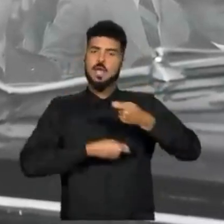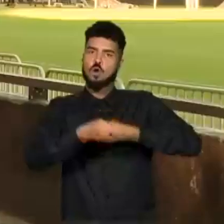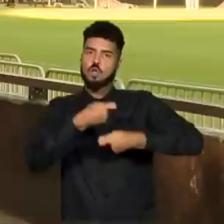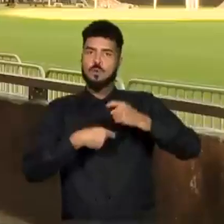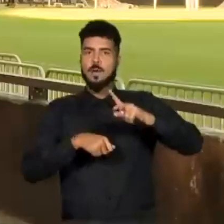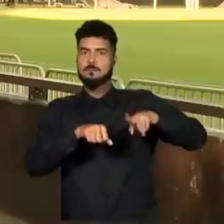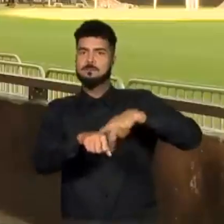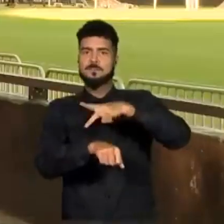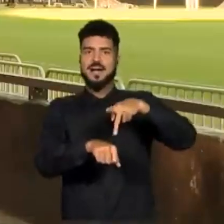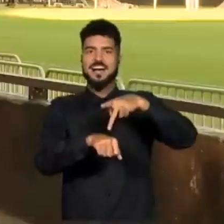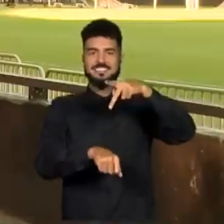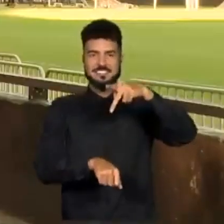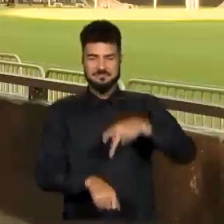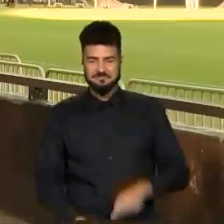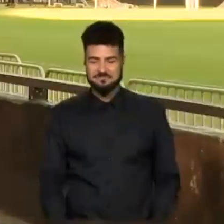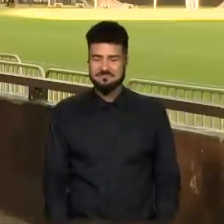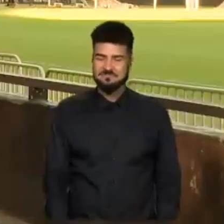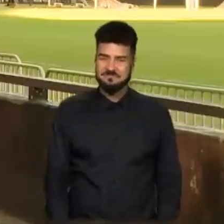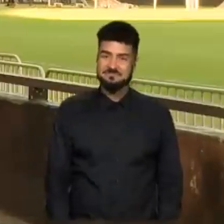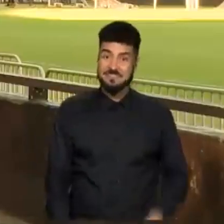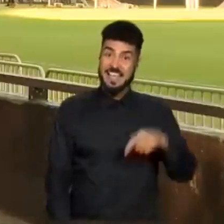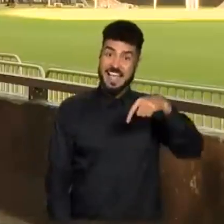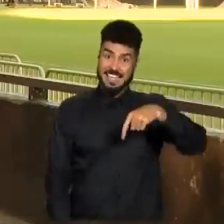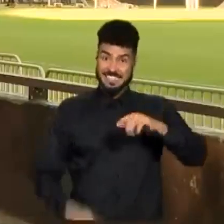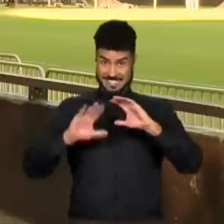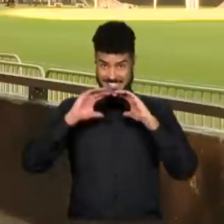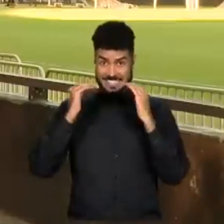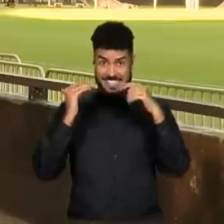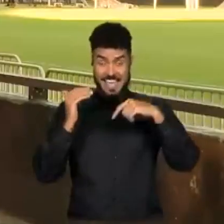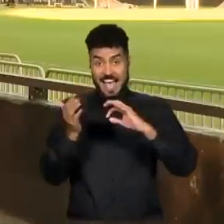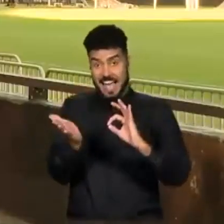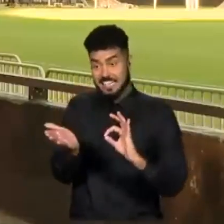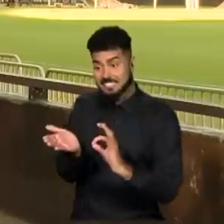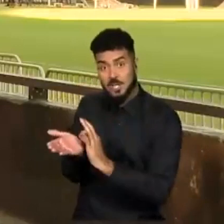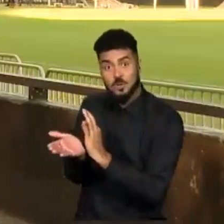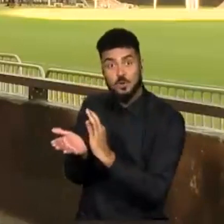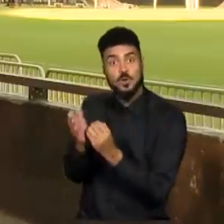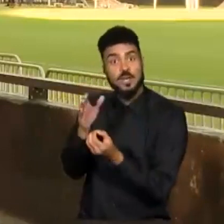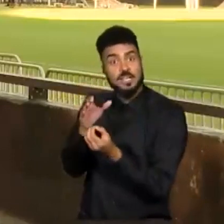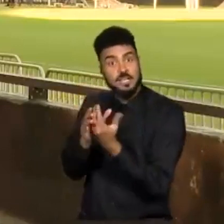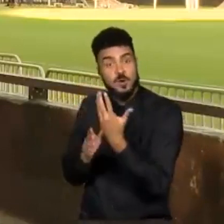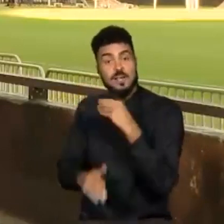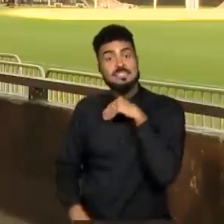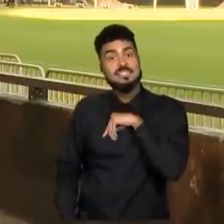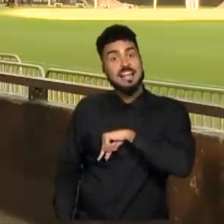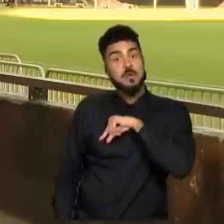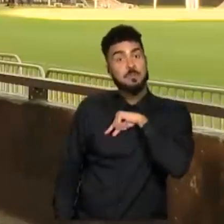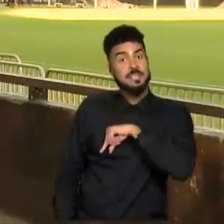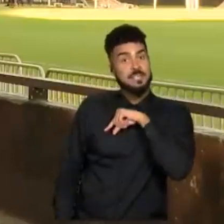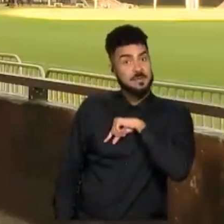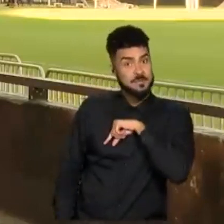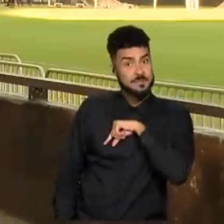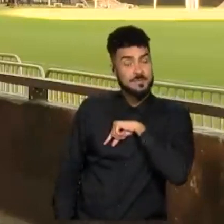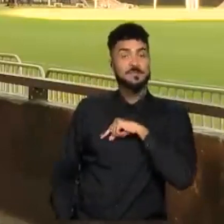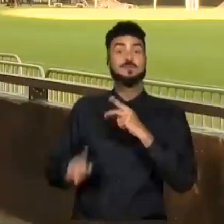da gente vascaíno, de nós vascaínos aí para ajudar a engrandecer cada vez mais a história do Vasco.